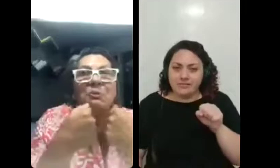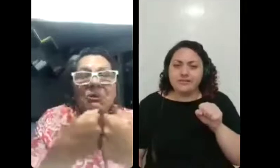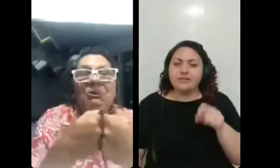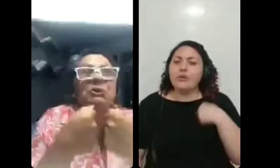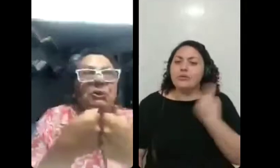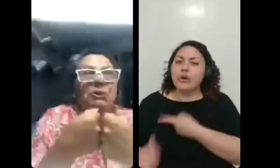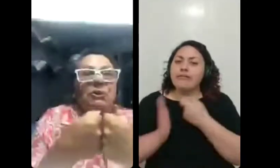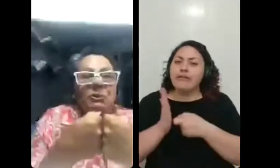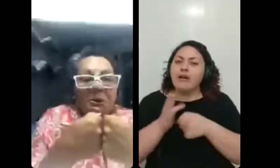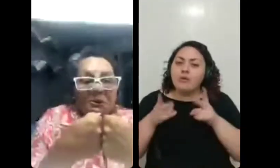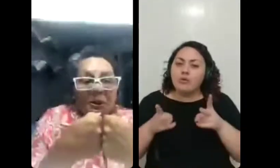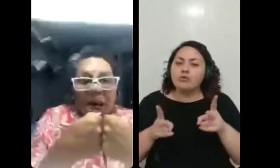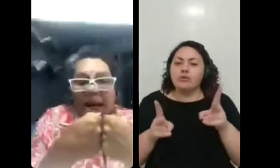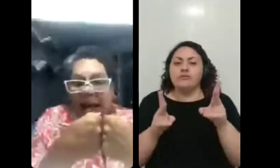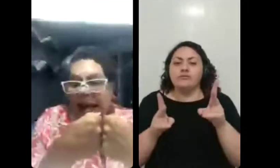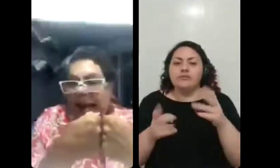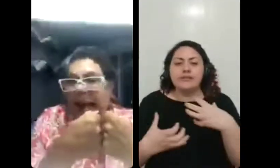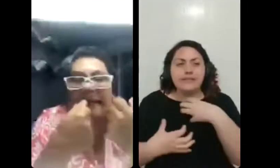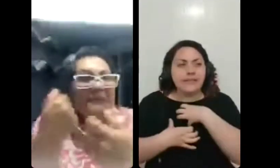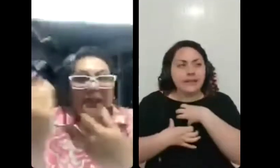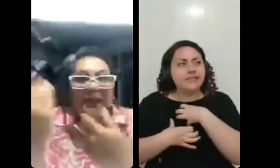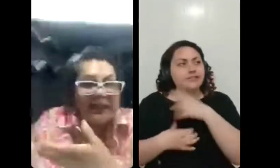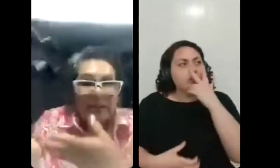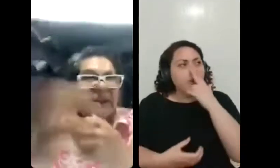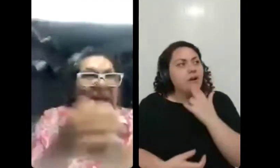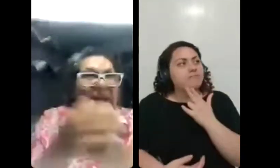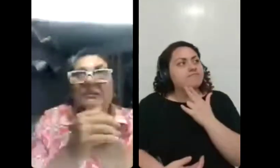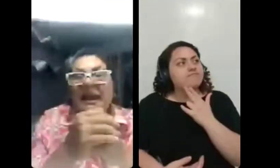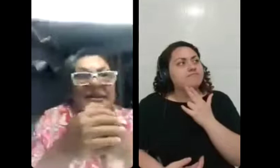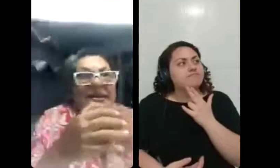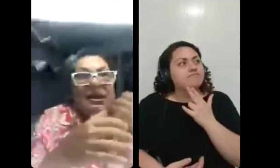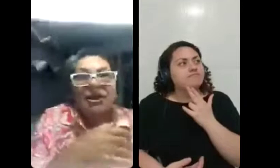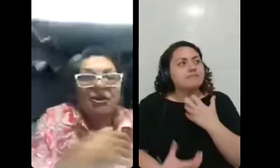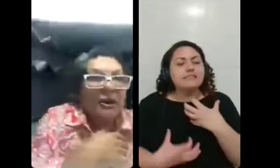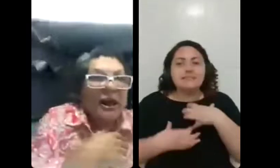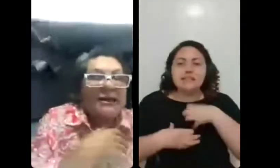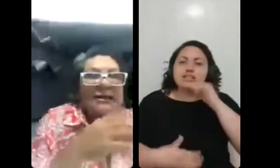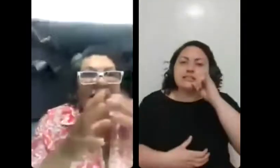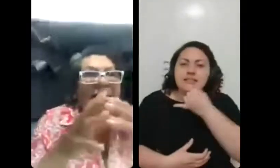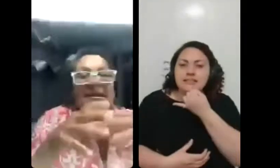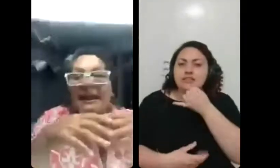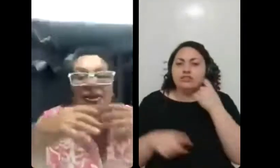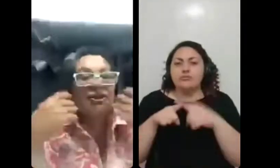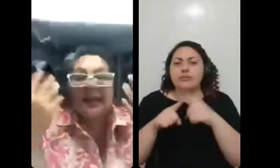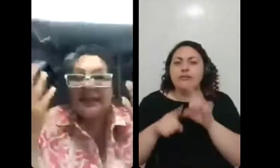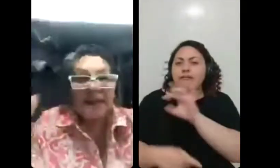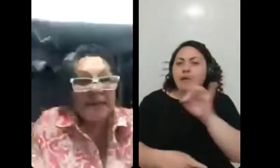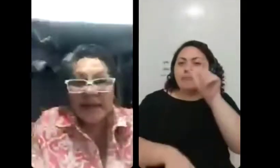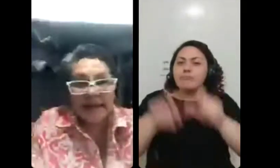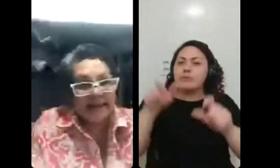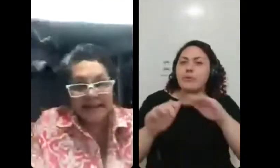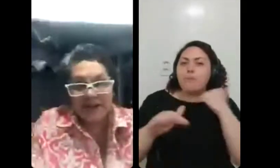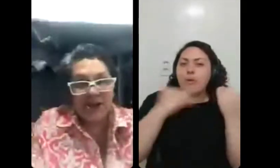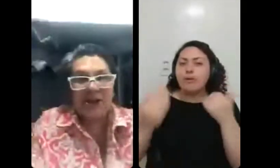sentindo muito, muito, muito cada vida que se perdeu, daquelas que a gente conhece, daquelas que a gente nem